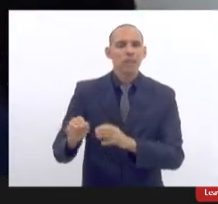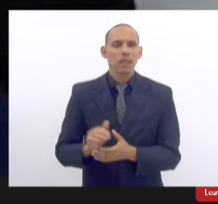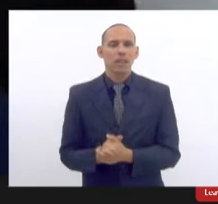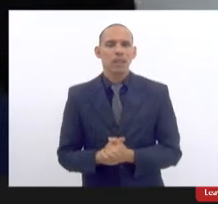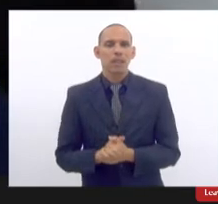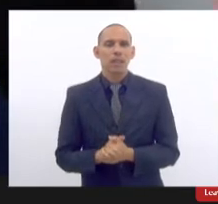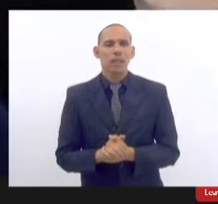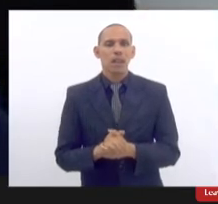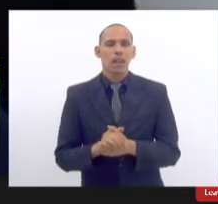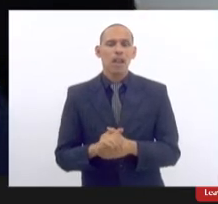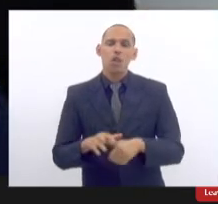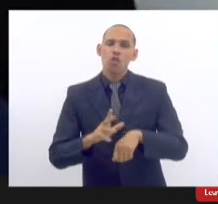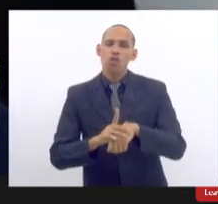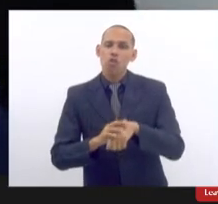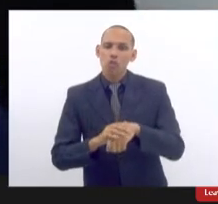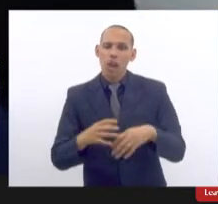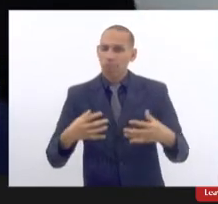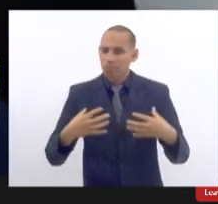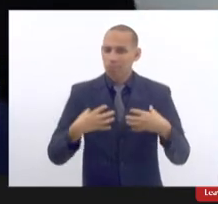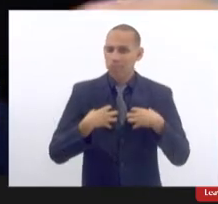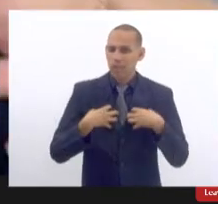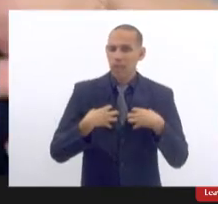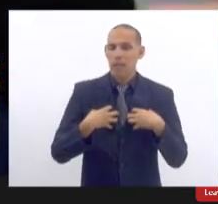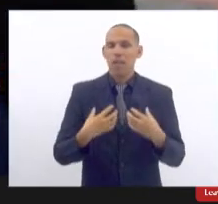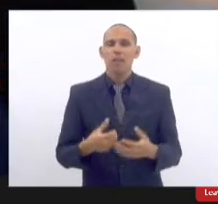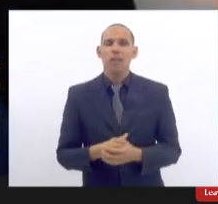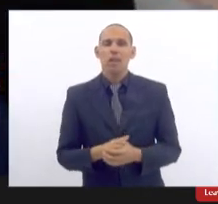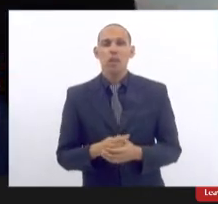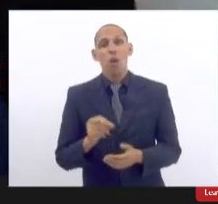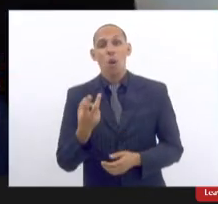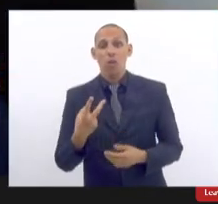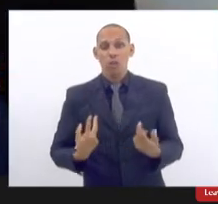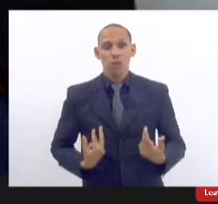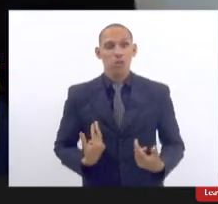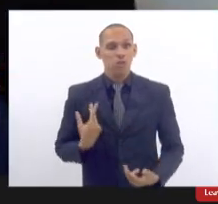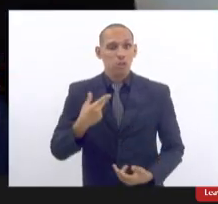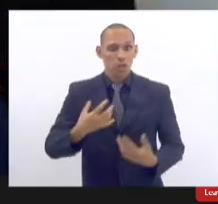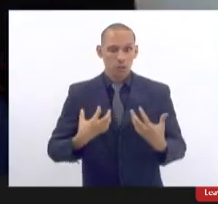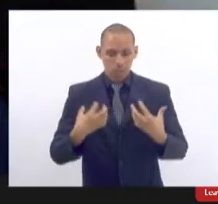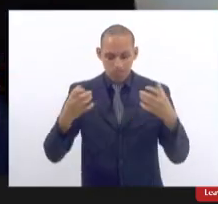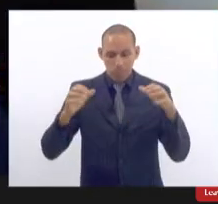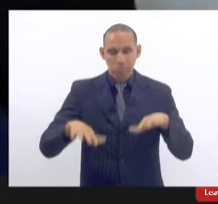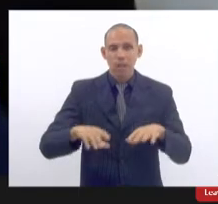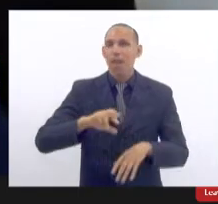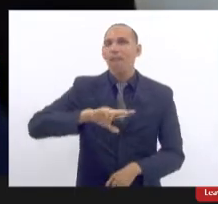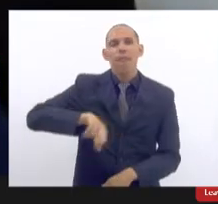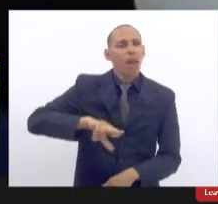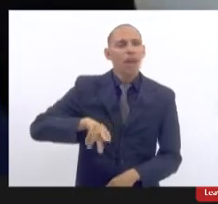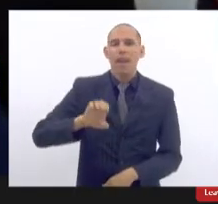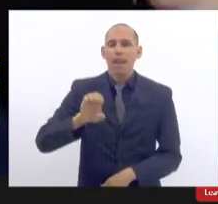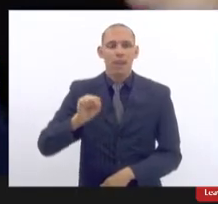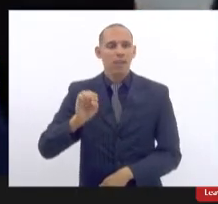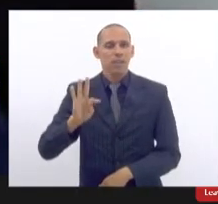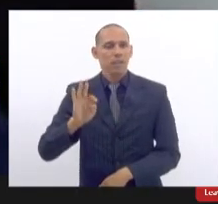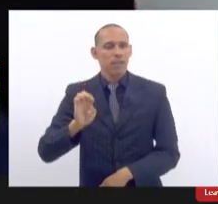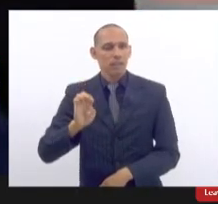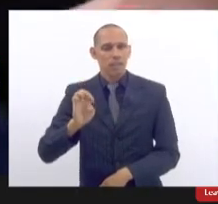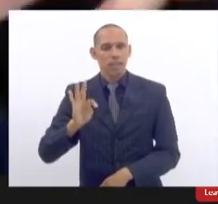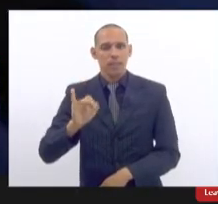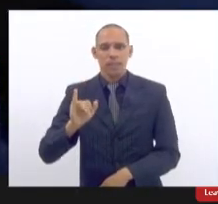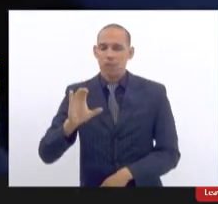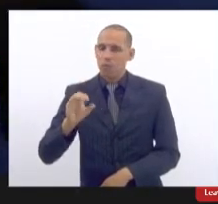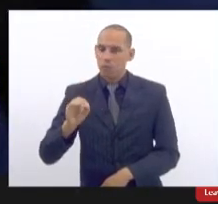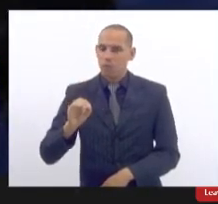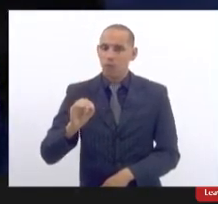doença do silicone não é um procedimento que cirurgia de esplante não é um procedimento estético que não é nada